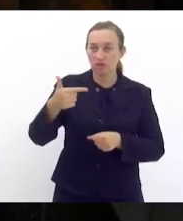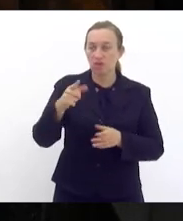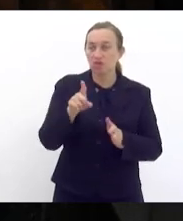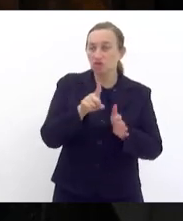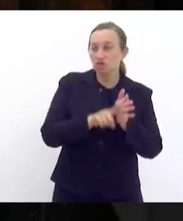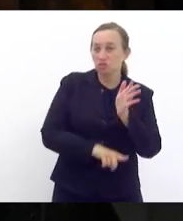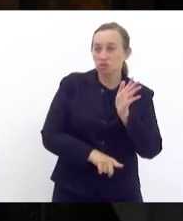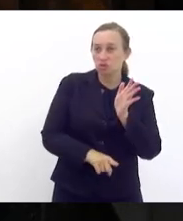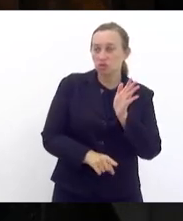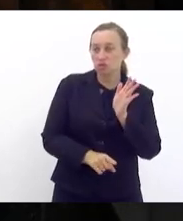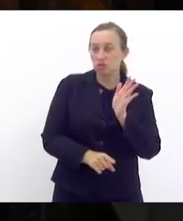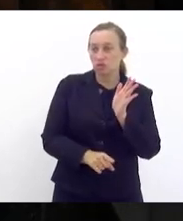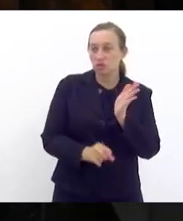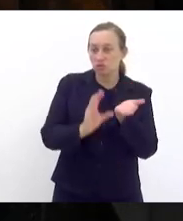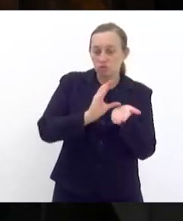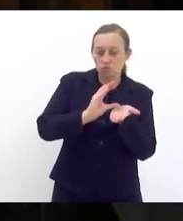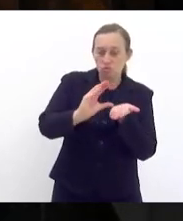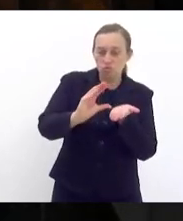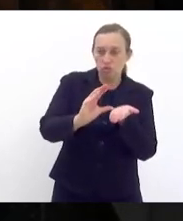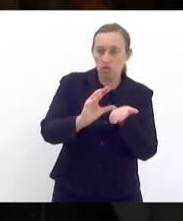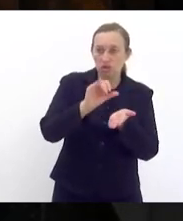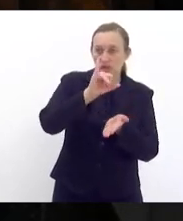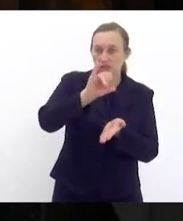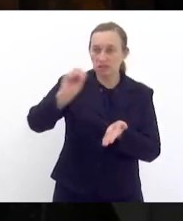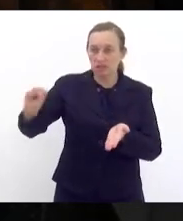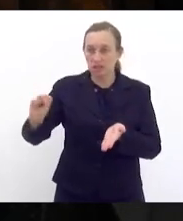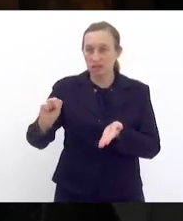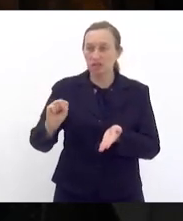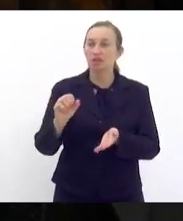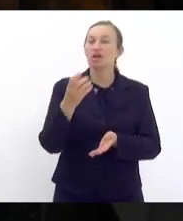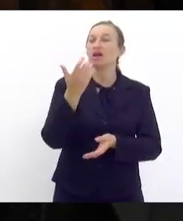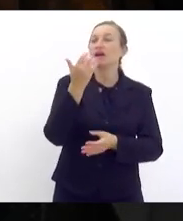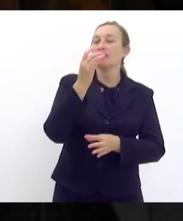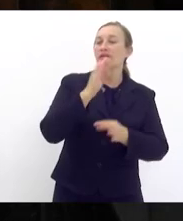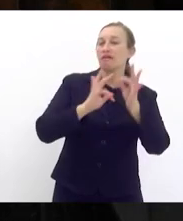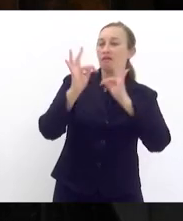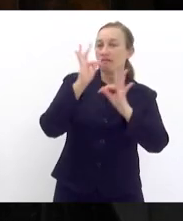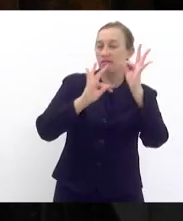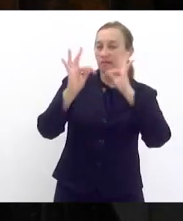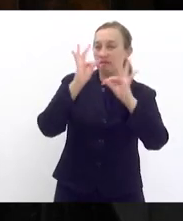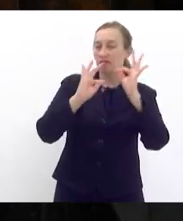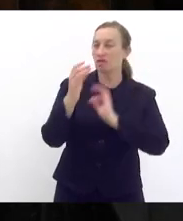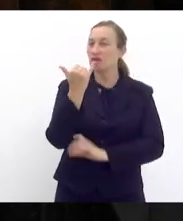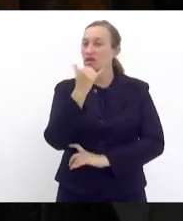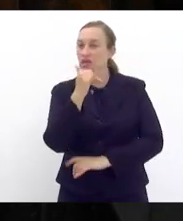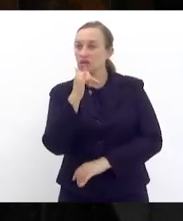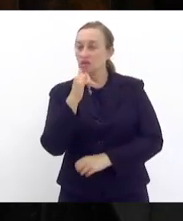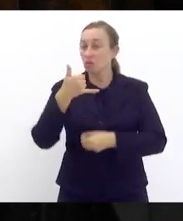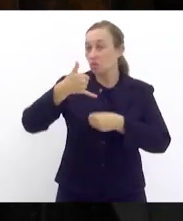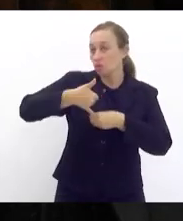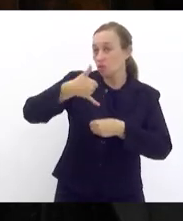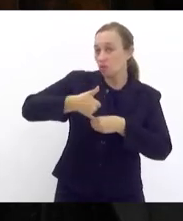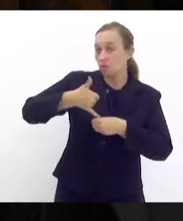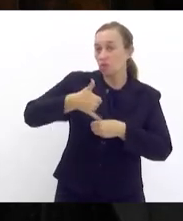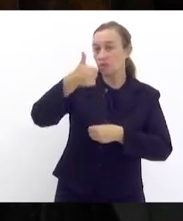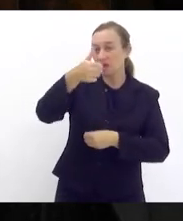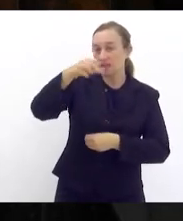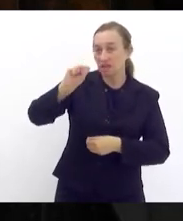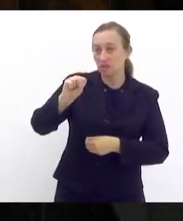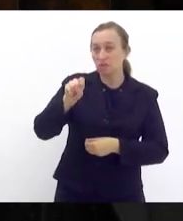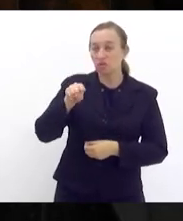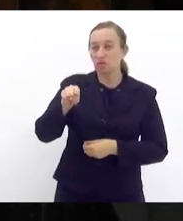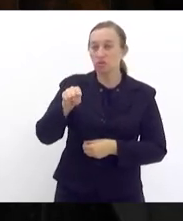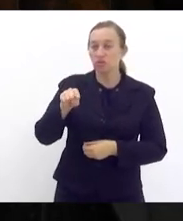alíquotas de ICMS, de energia, telecomunicações e combustíveis, para 18 pontos